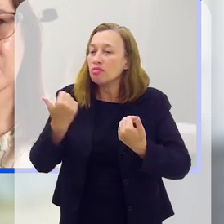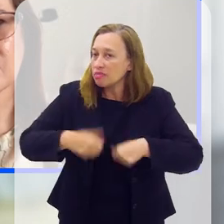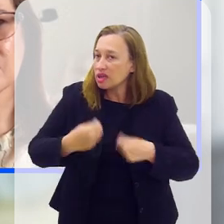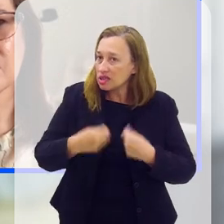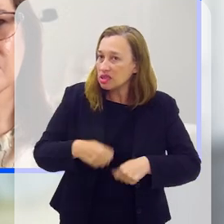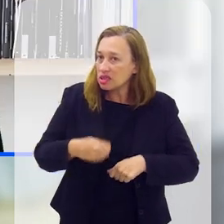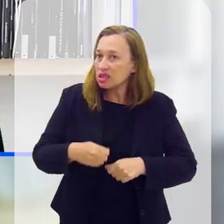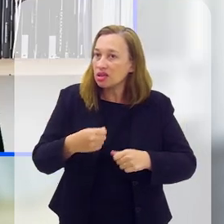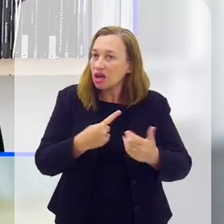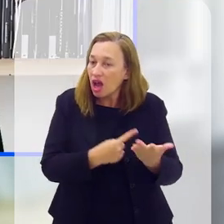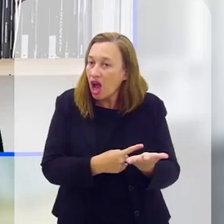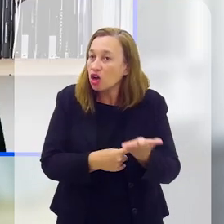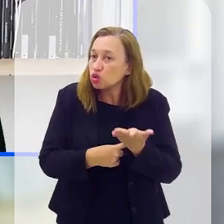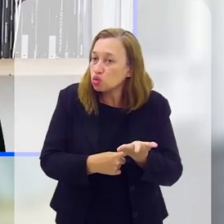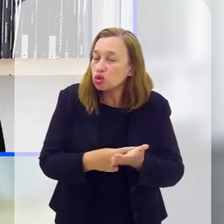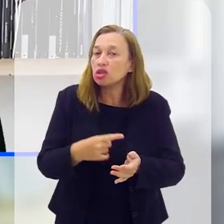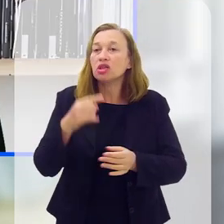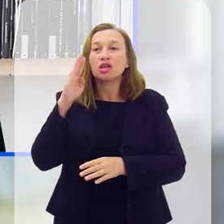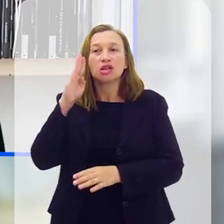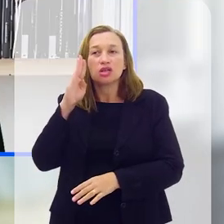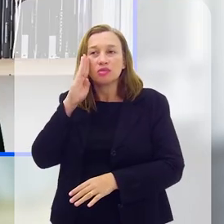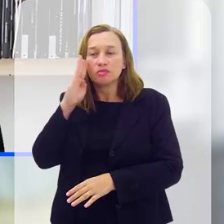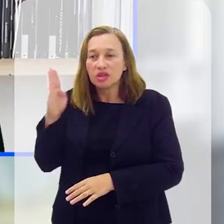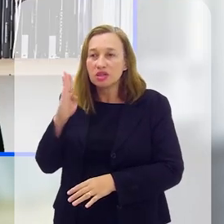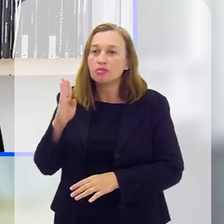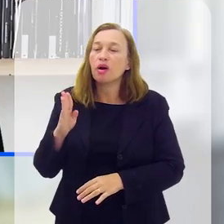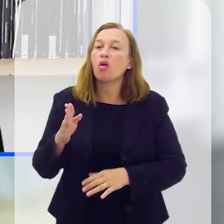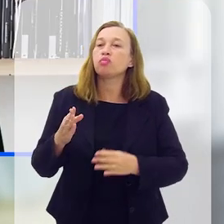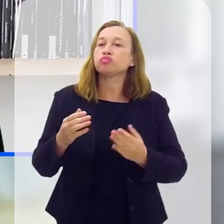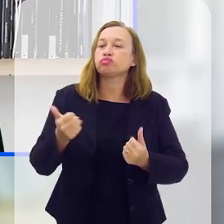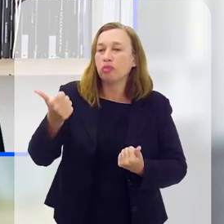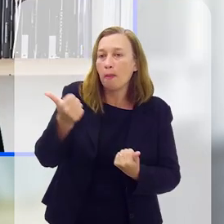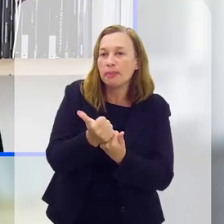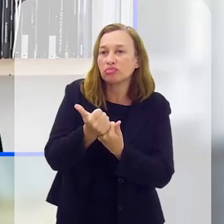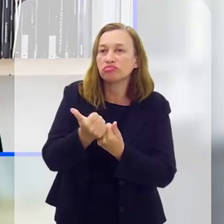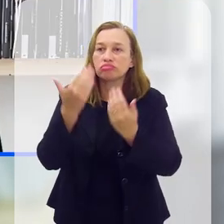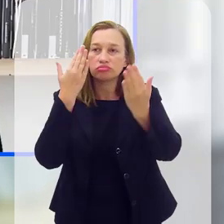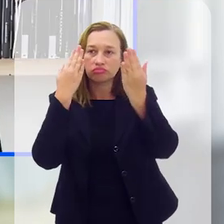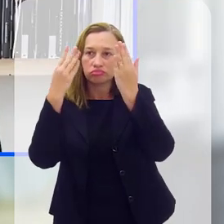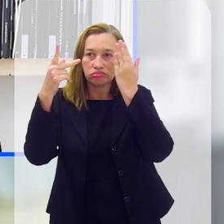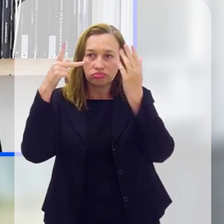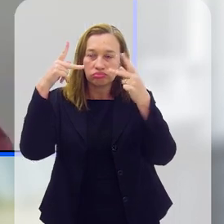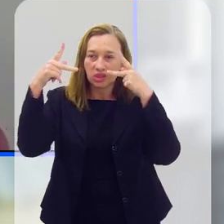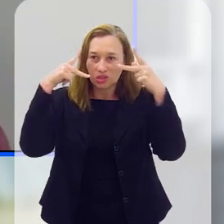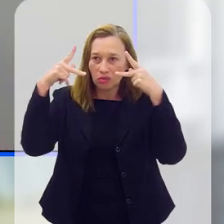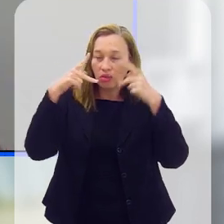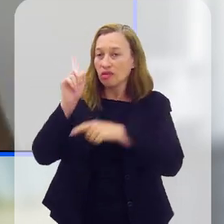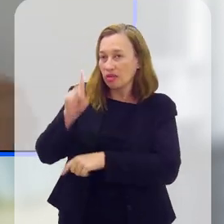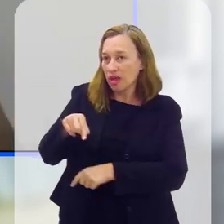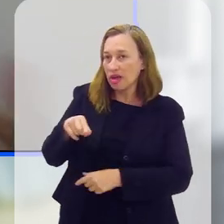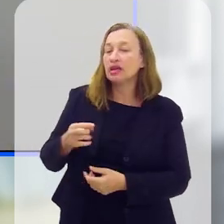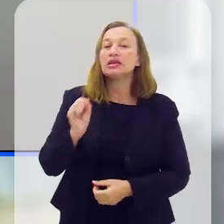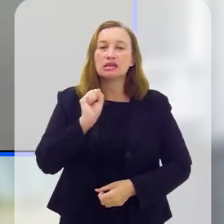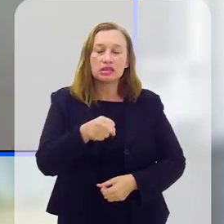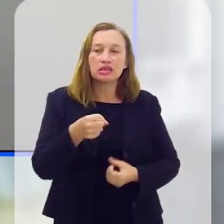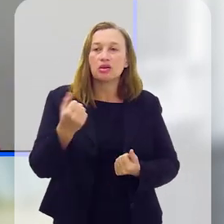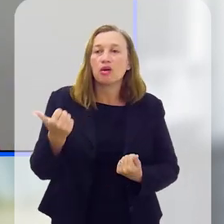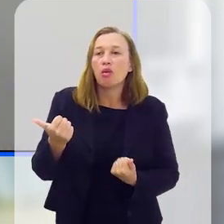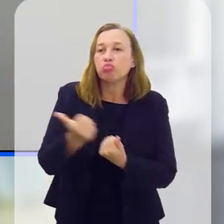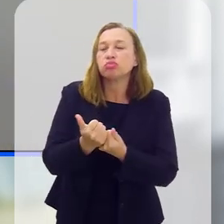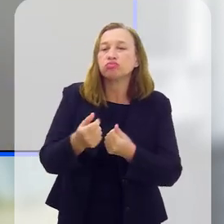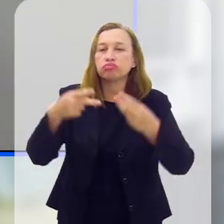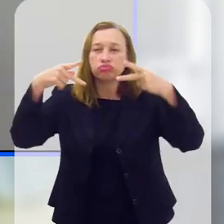pessoa precisa de ajuda, especialmente aí de um apoio psicológico, né, Carlos? Isso, além do apoio